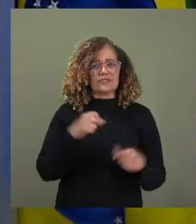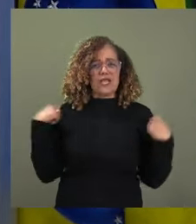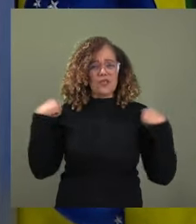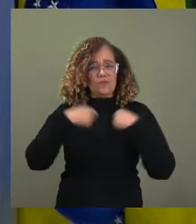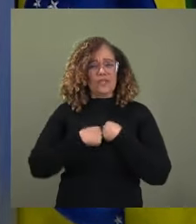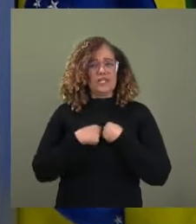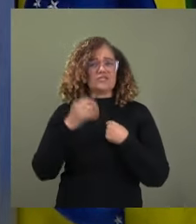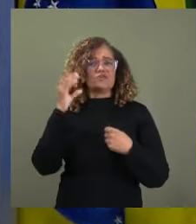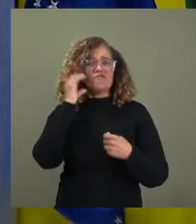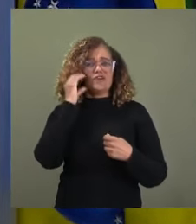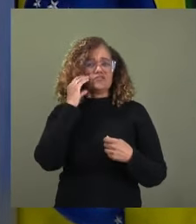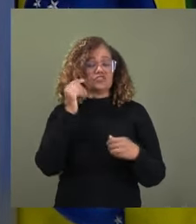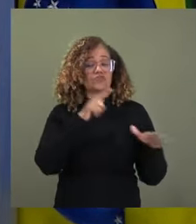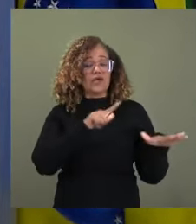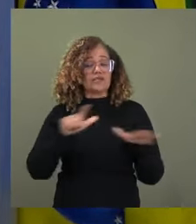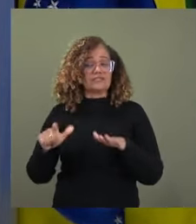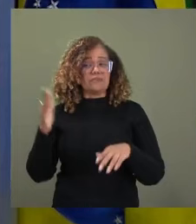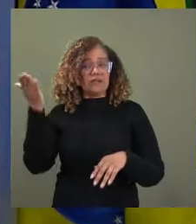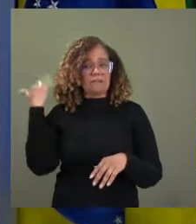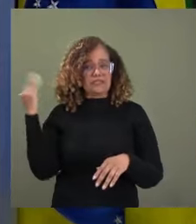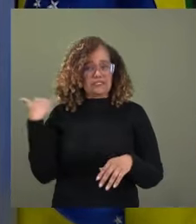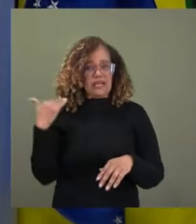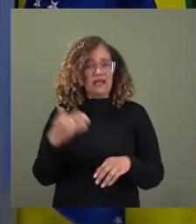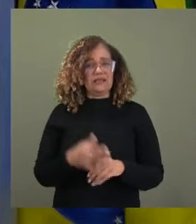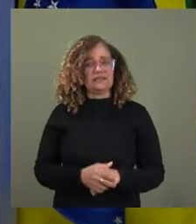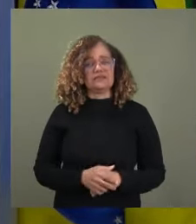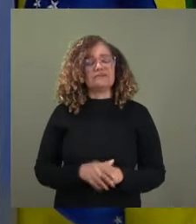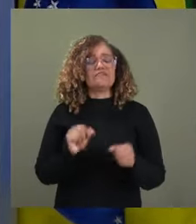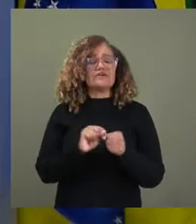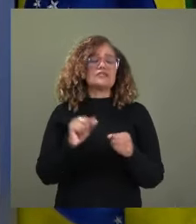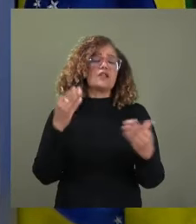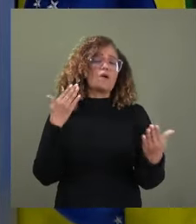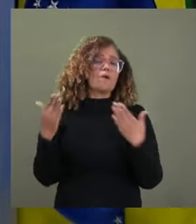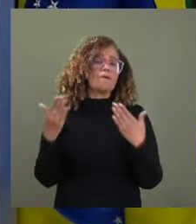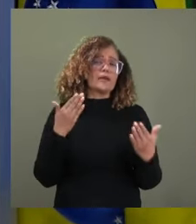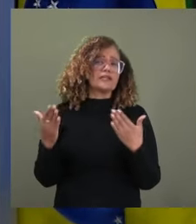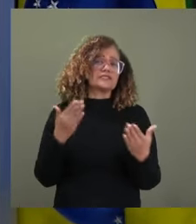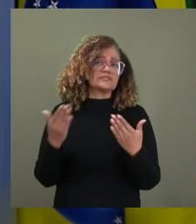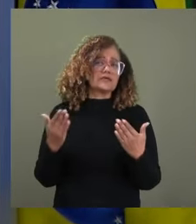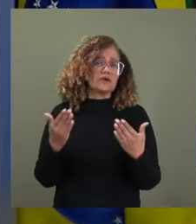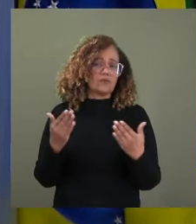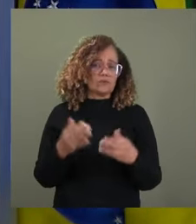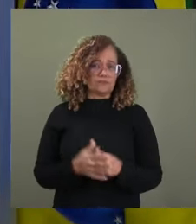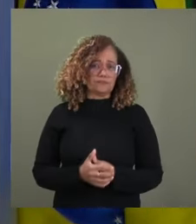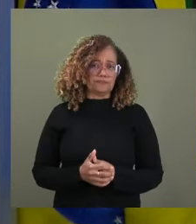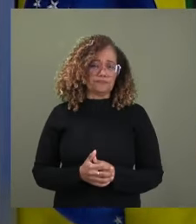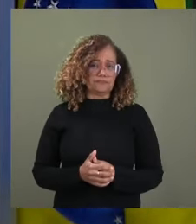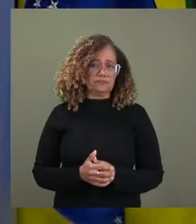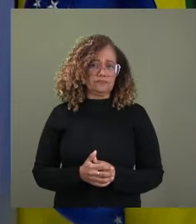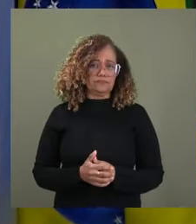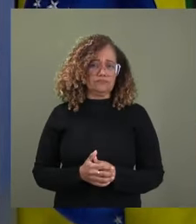passada e fazendo aqui um comparativo, nesse exato momento, sobre